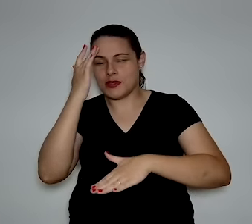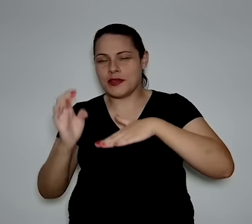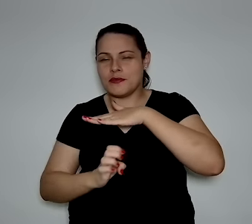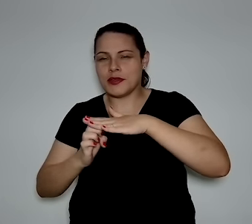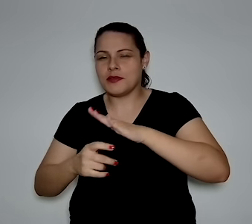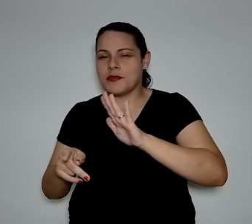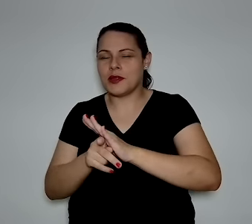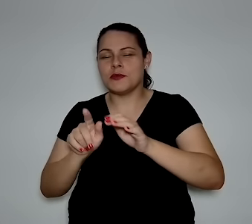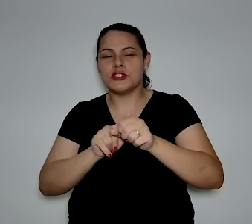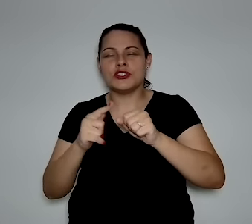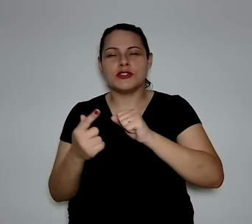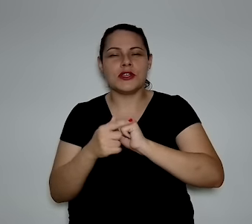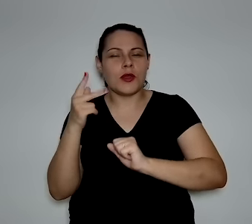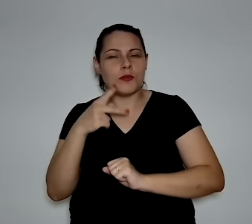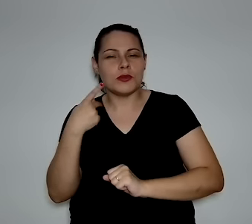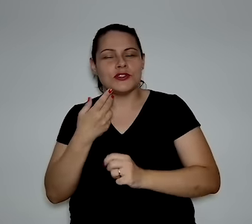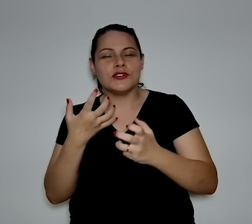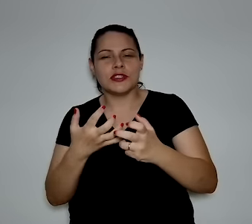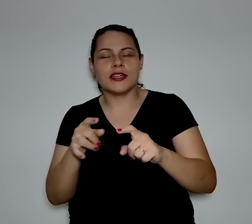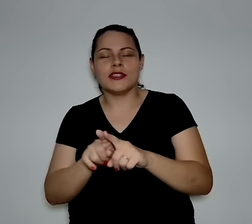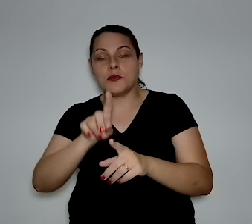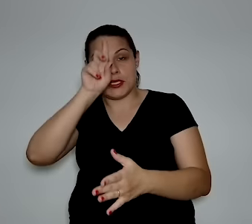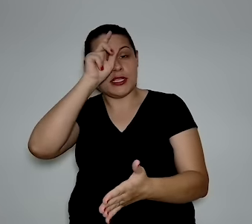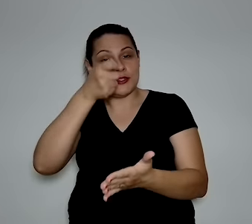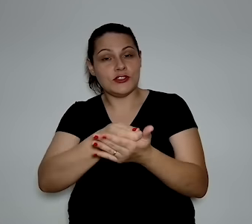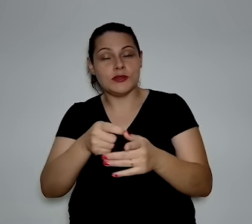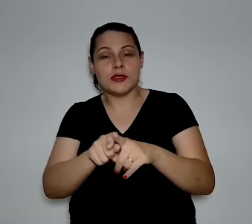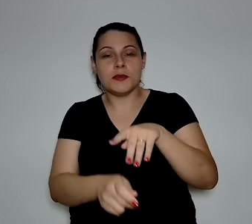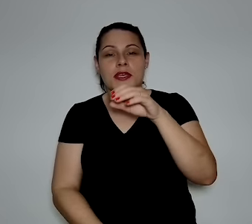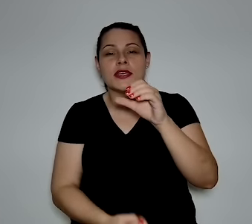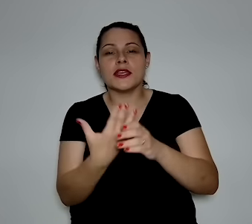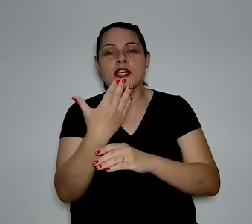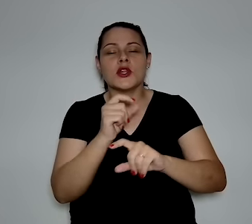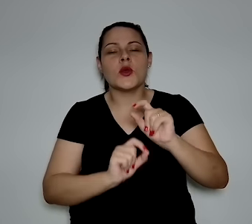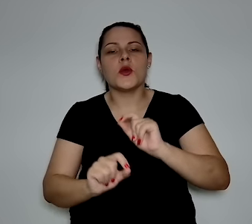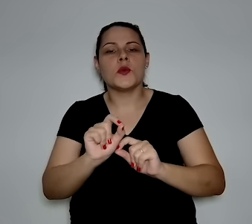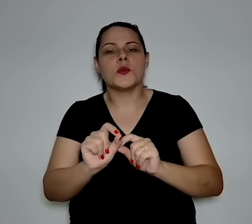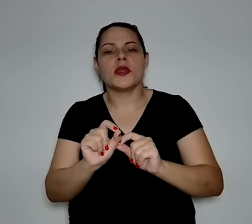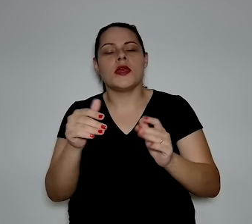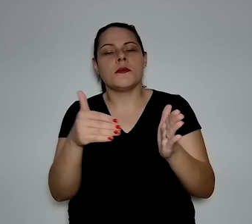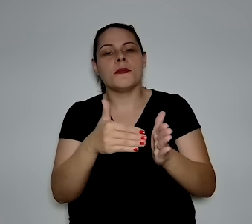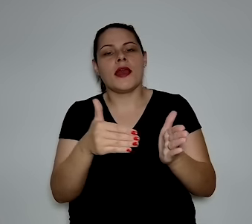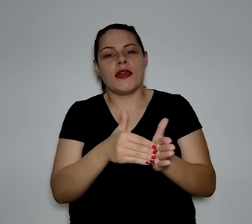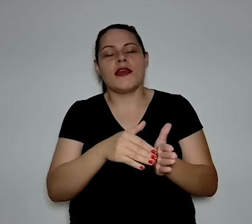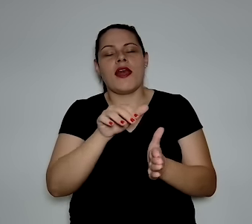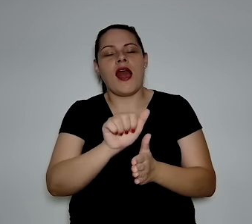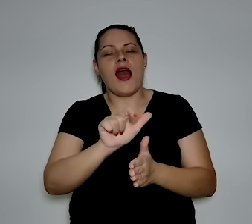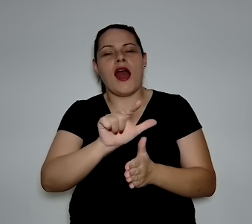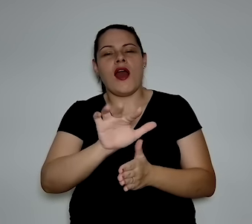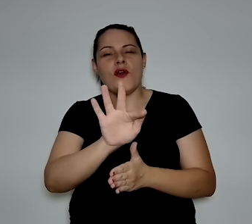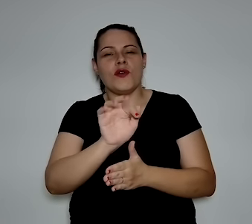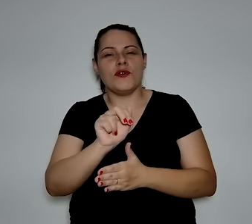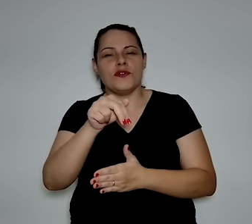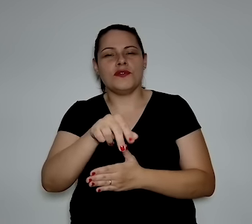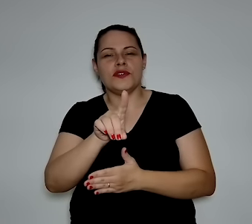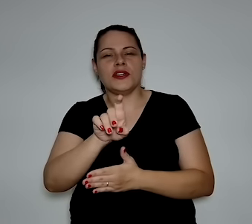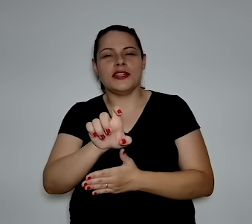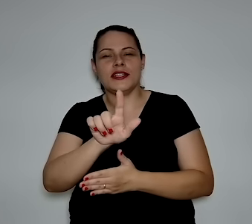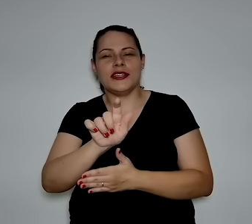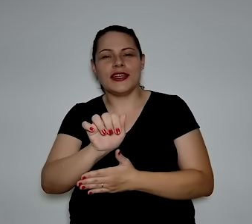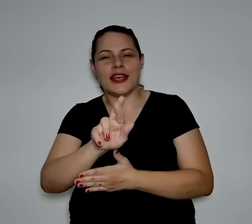geopolítica mundial, que é a União Europeia. Decidiu, criou uma barreira alfandegária nova,